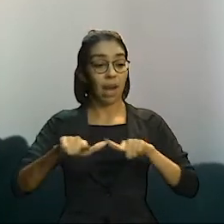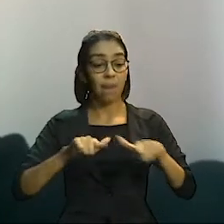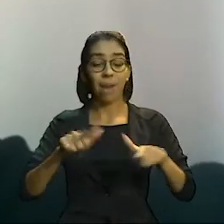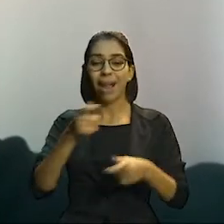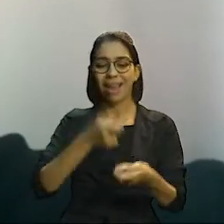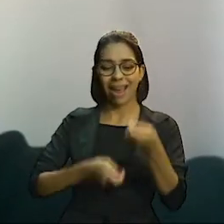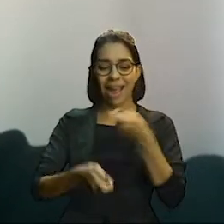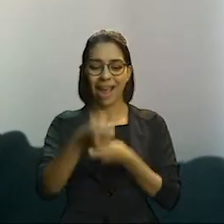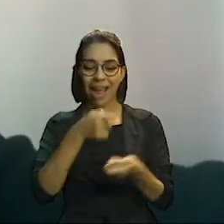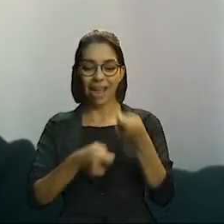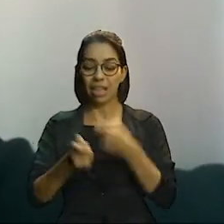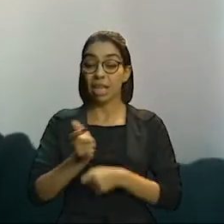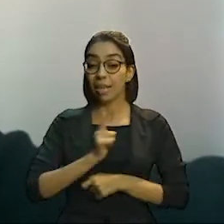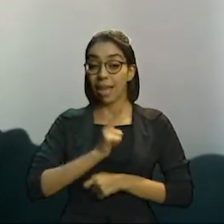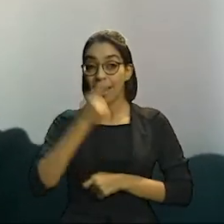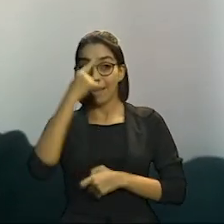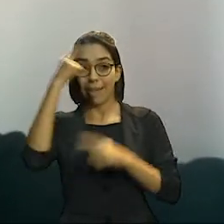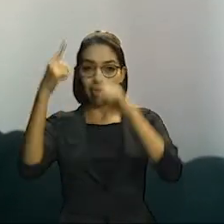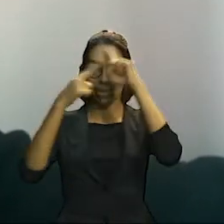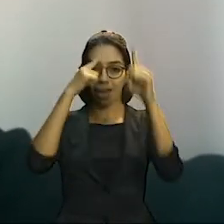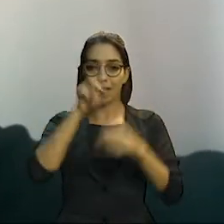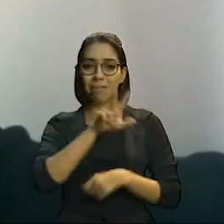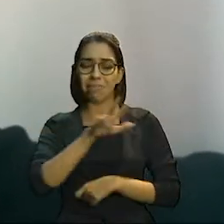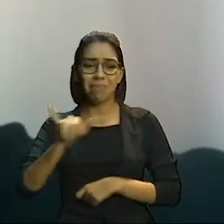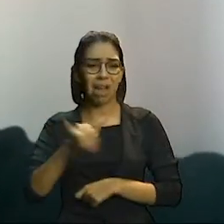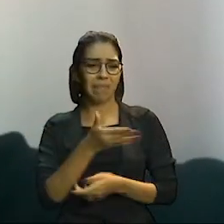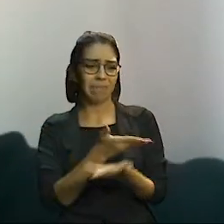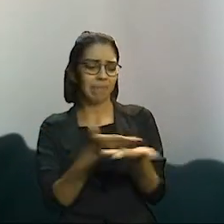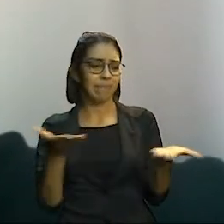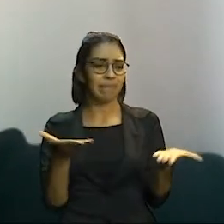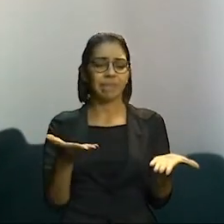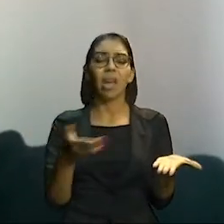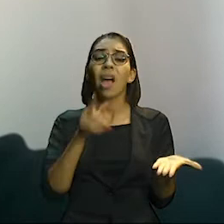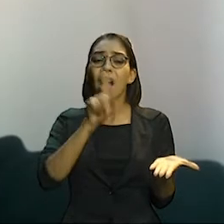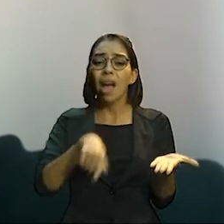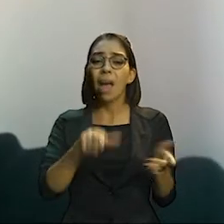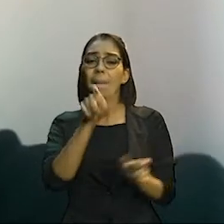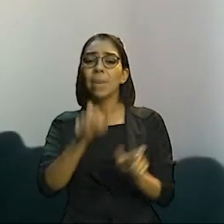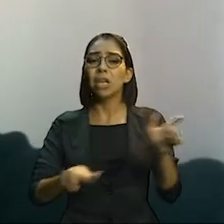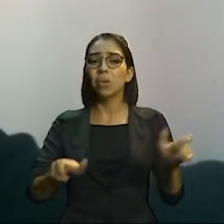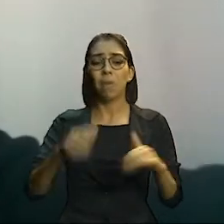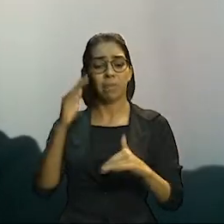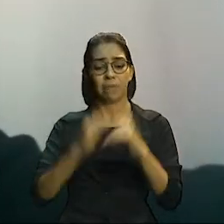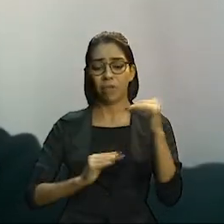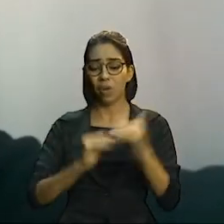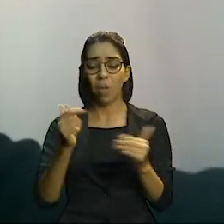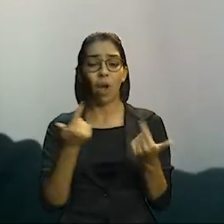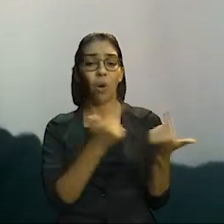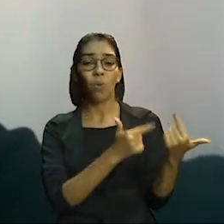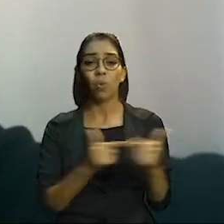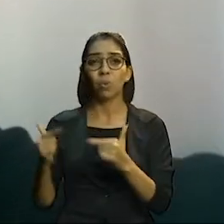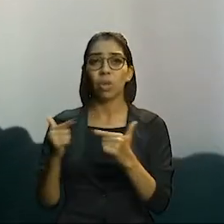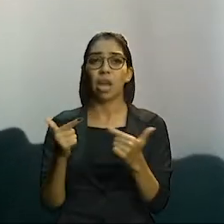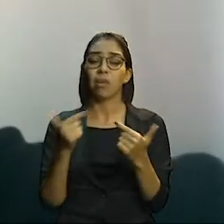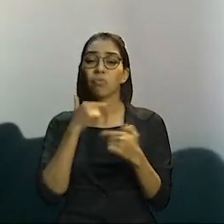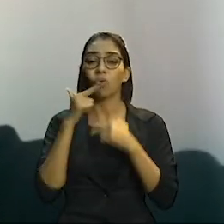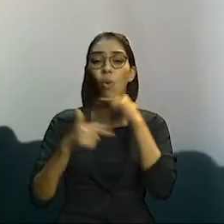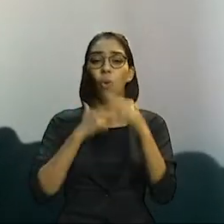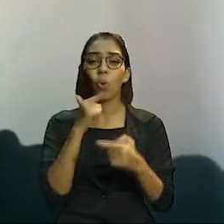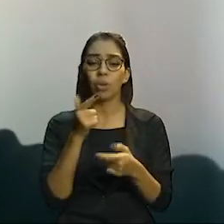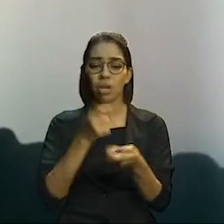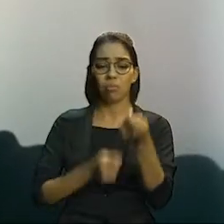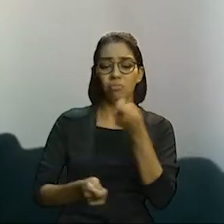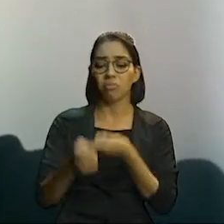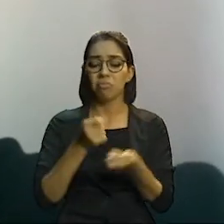gerando produto, você vai ter um bando de pessoas inabilitadas no sentido de gerar renda, gerar